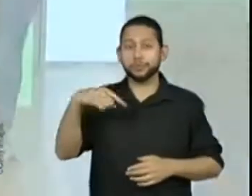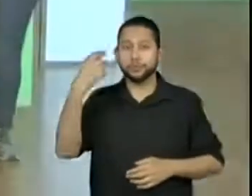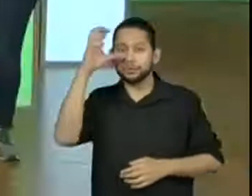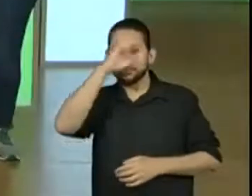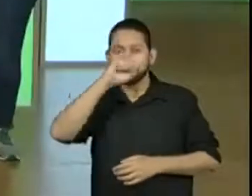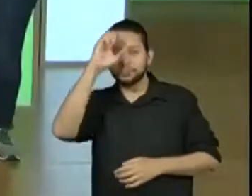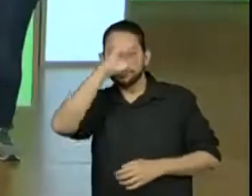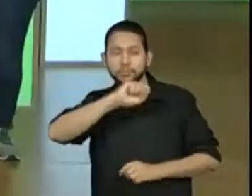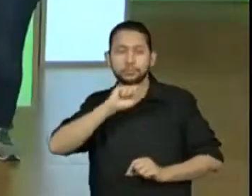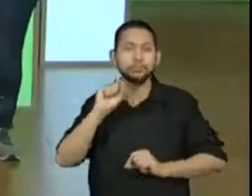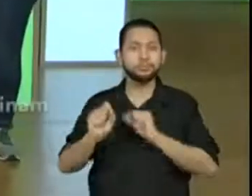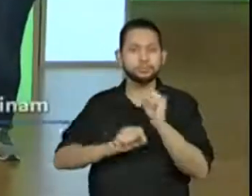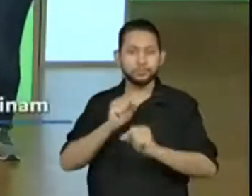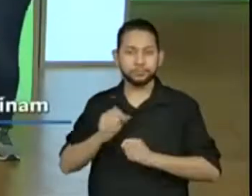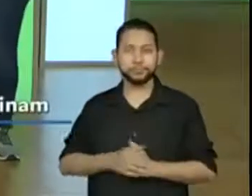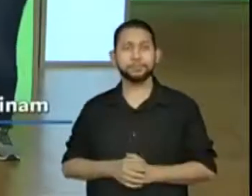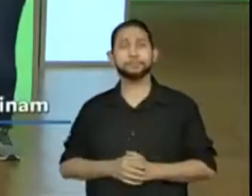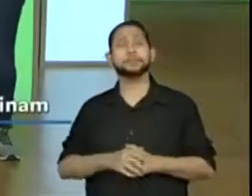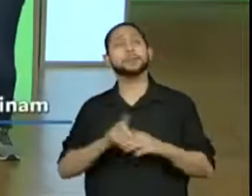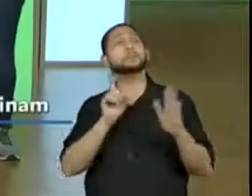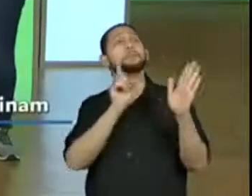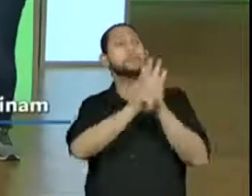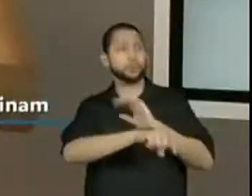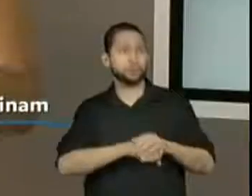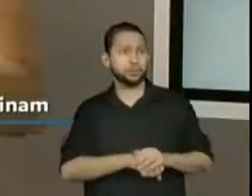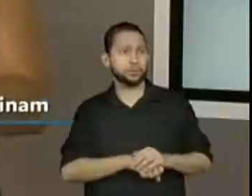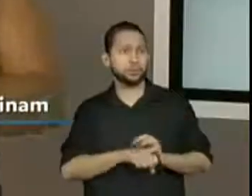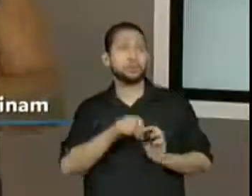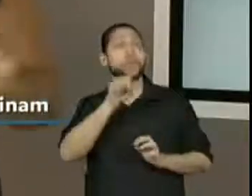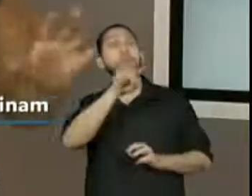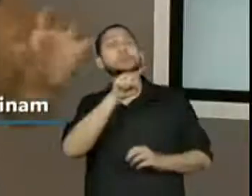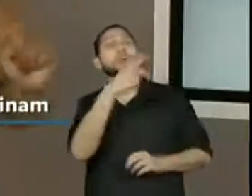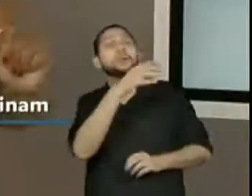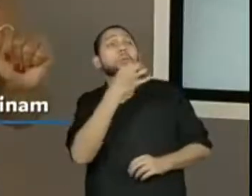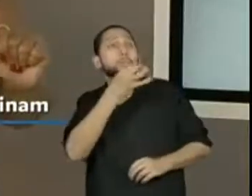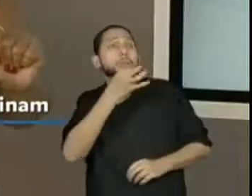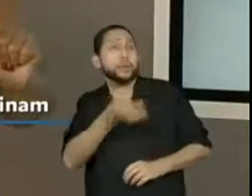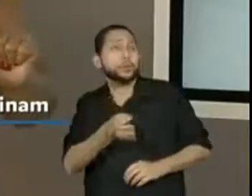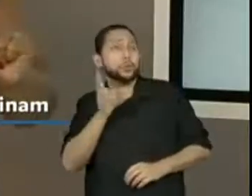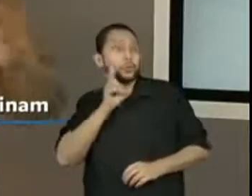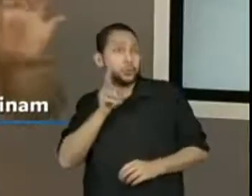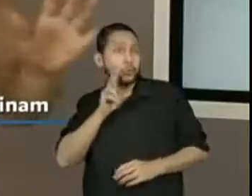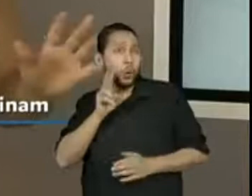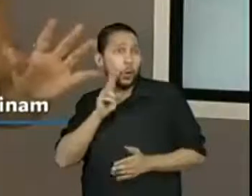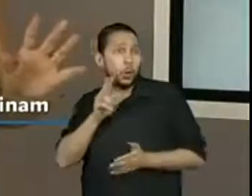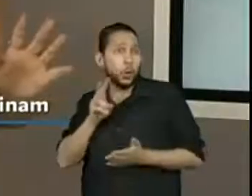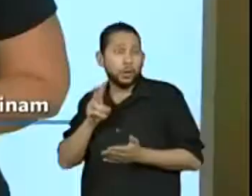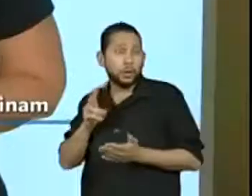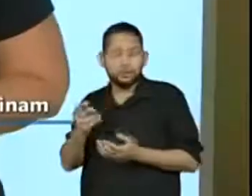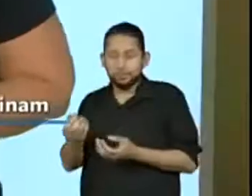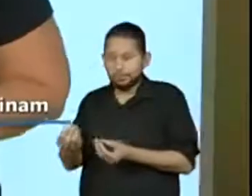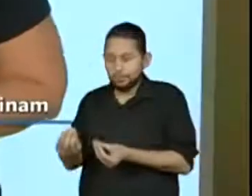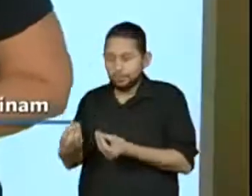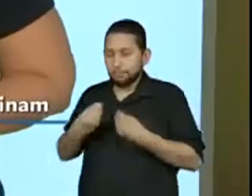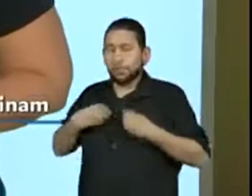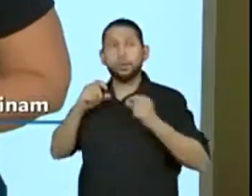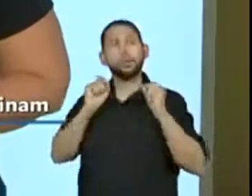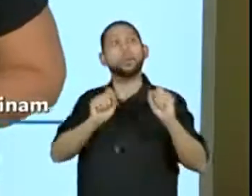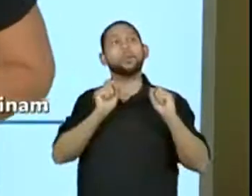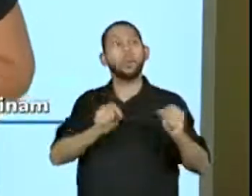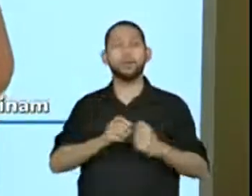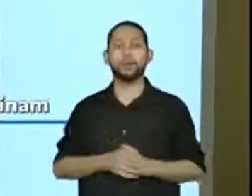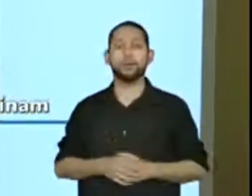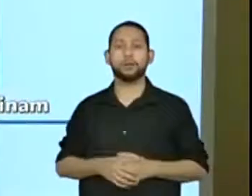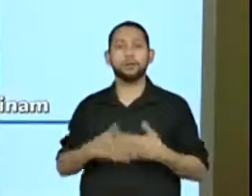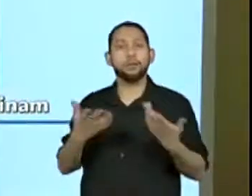Então, professora, pergunto a você, se fosse para responder essa pergunta, onde as histórias podem nos levar? Eu acho que as histórias,